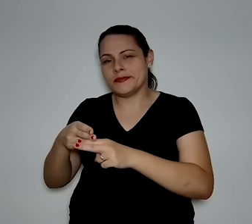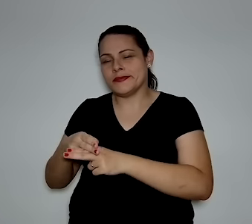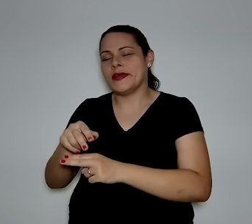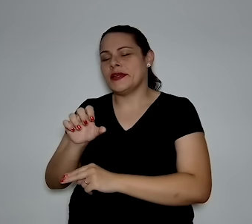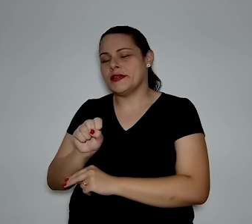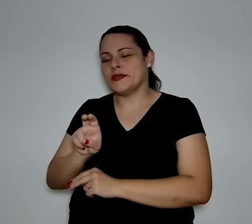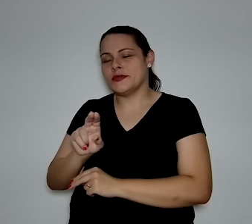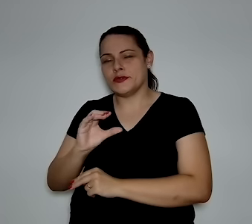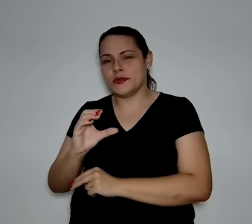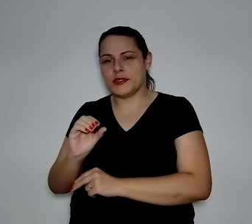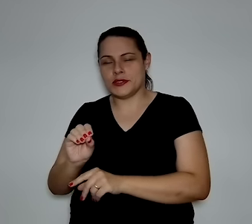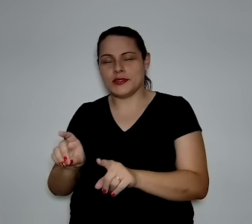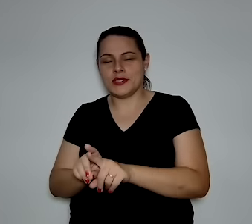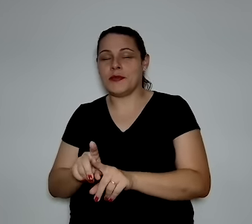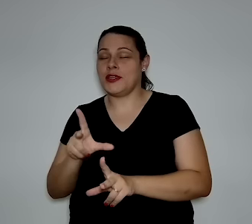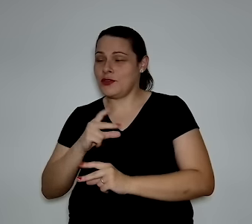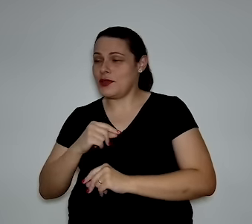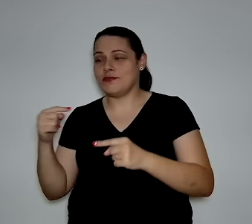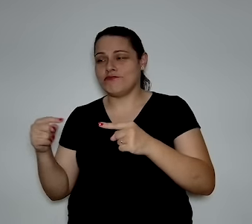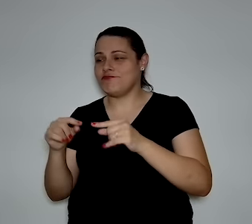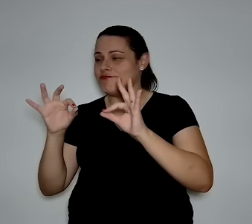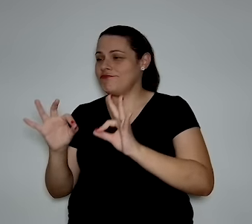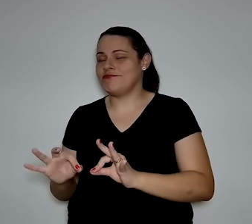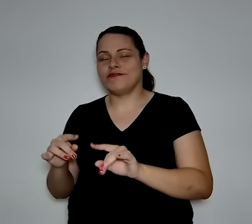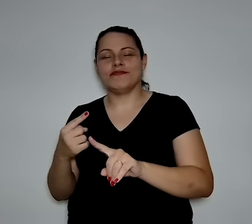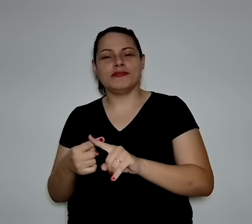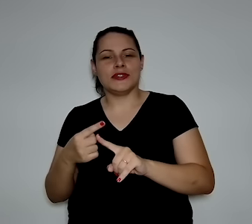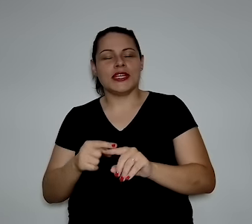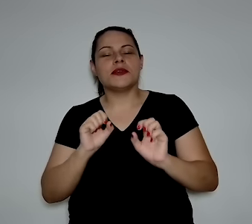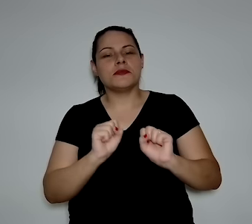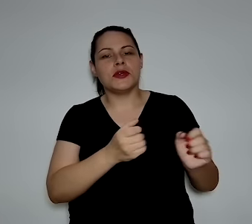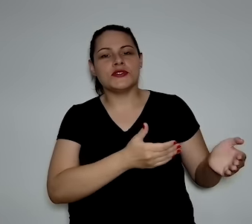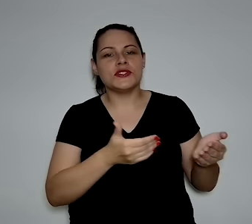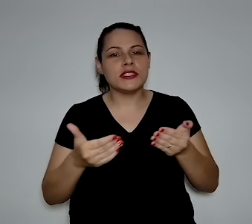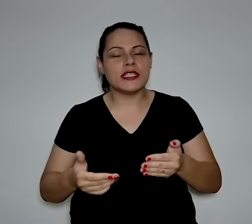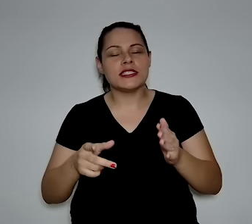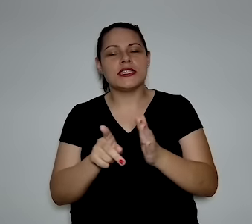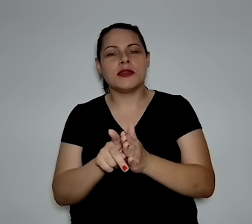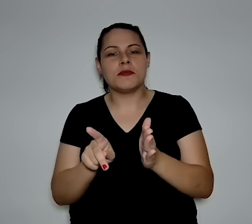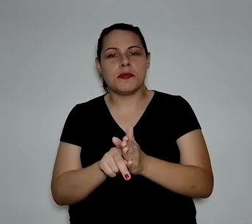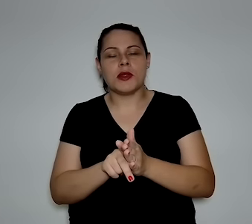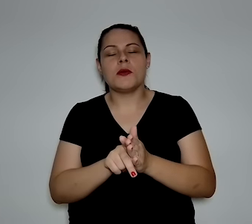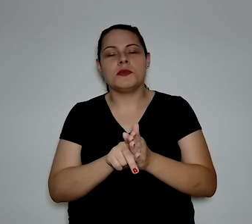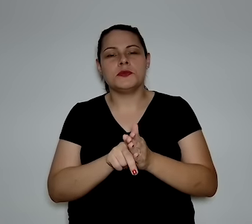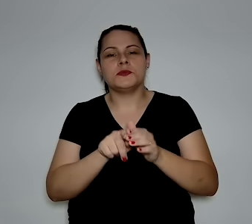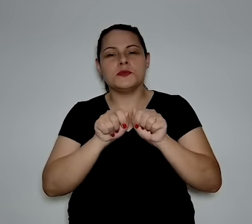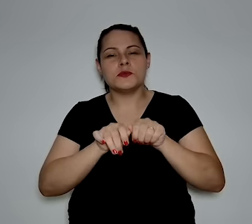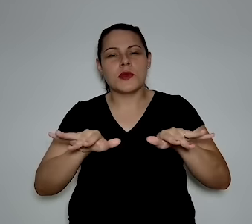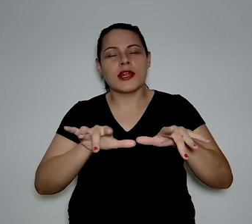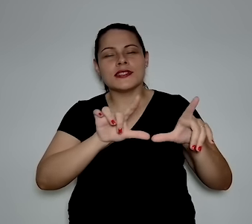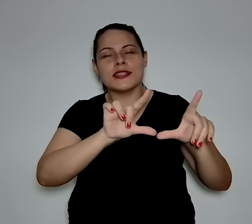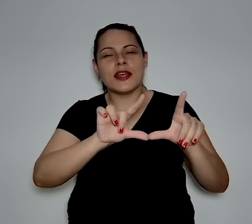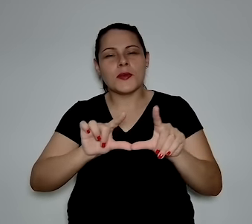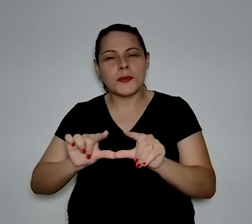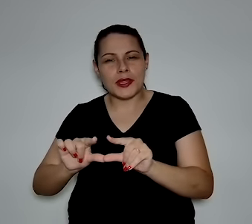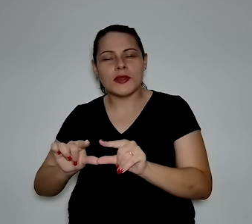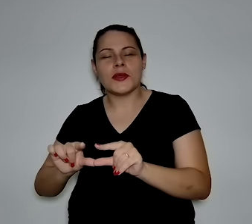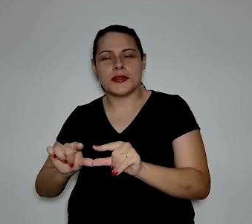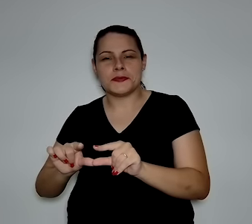canivete suíço em relação ao hidrogênio verde, é muito feliz, que possa trazer a emissão menor,